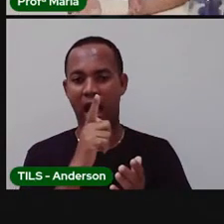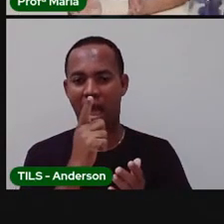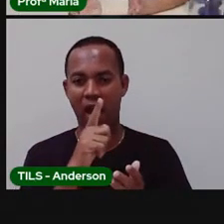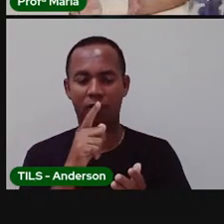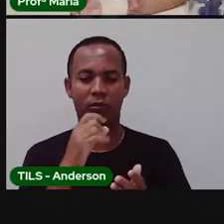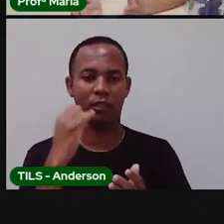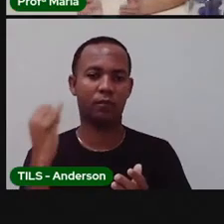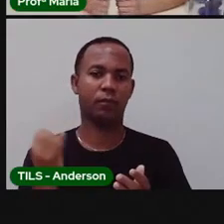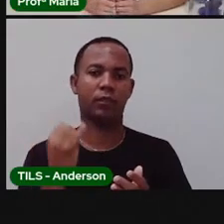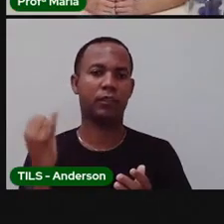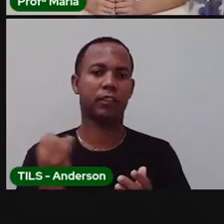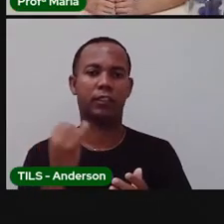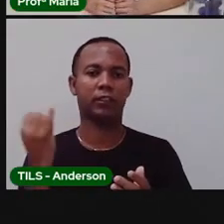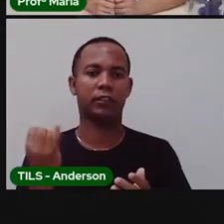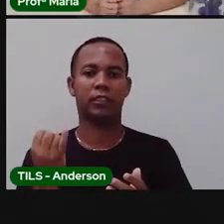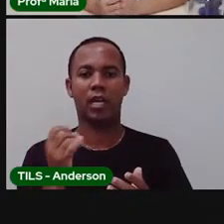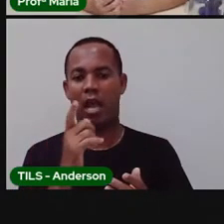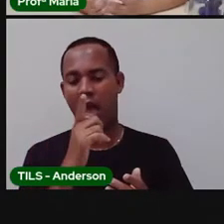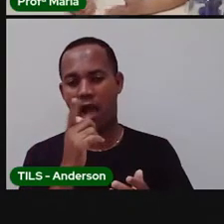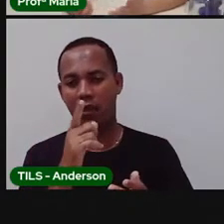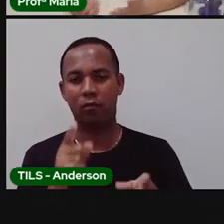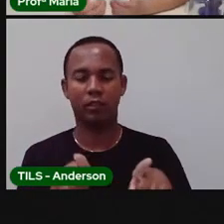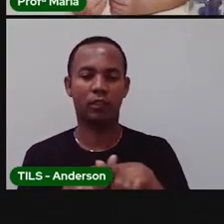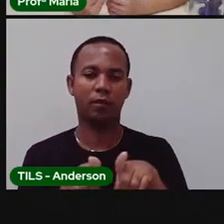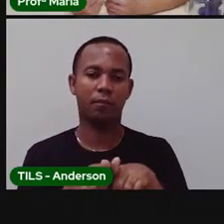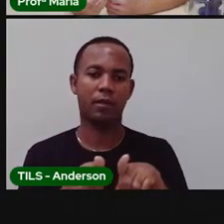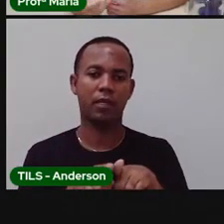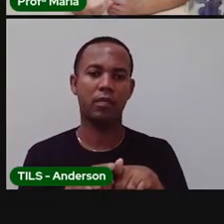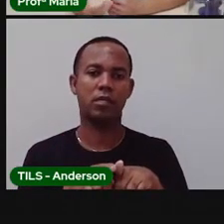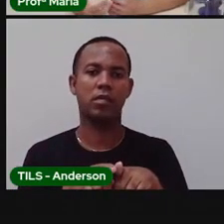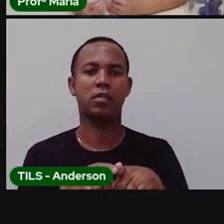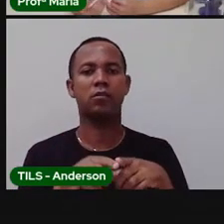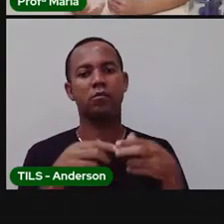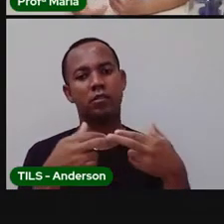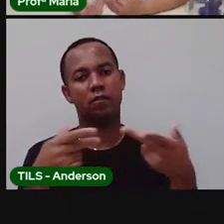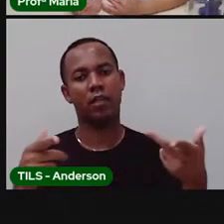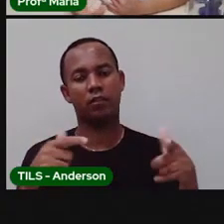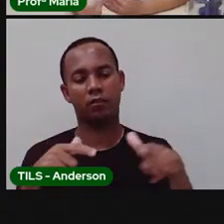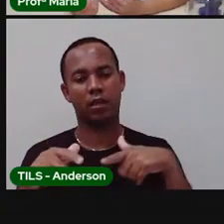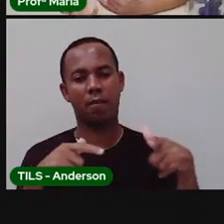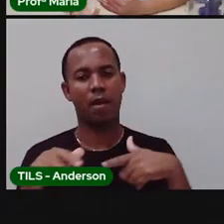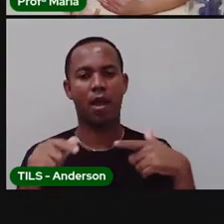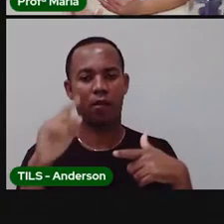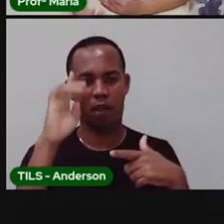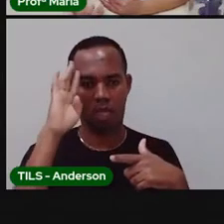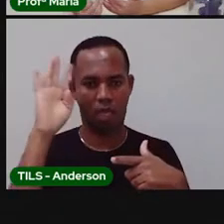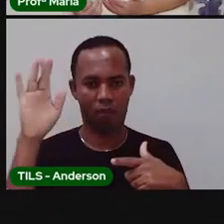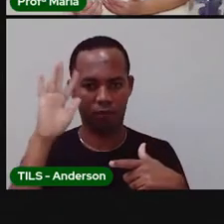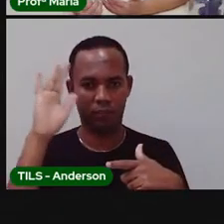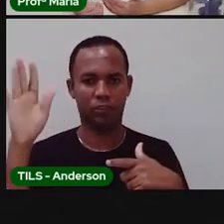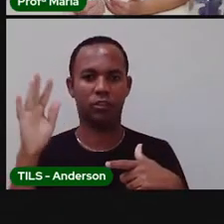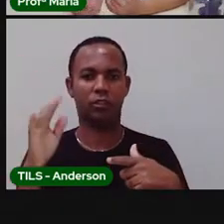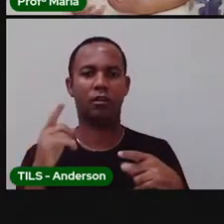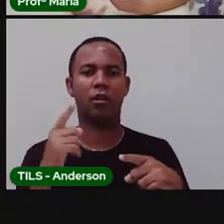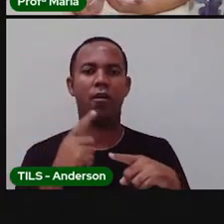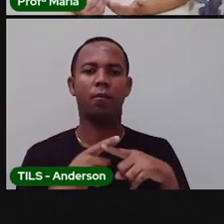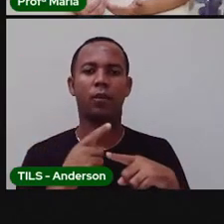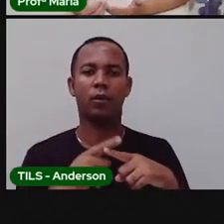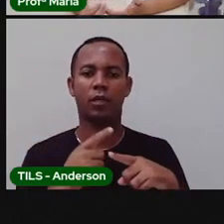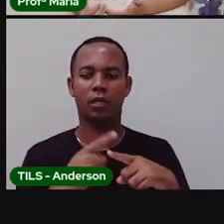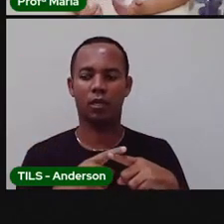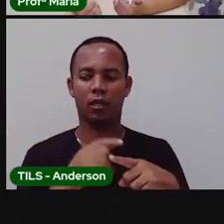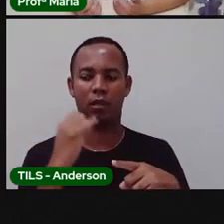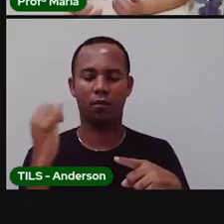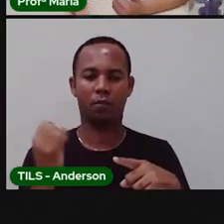a importância da água, né? Para a realização de determinadas atividades e refletir também, né? Porque é uma coisa tão